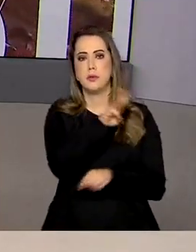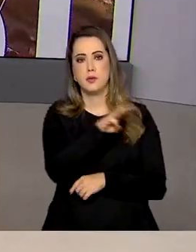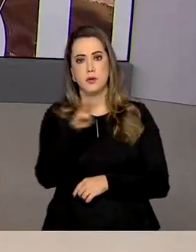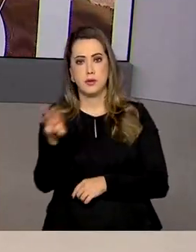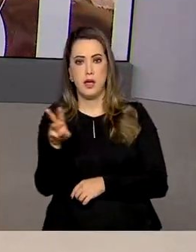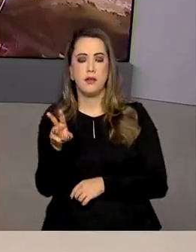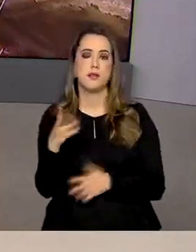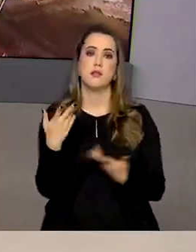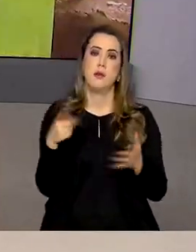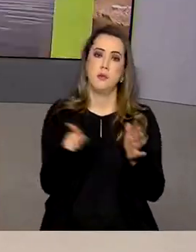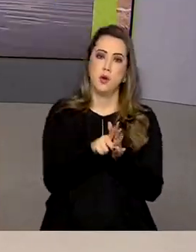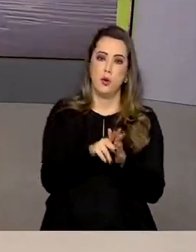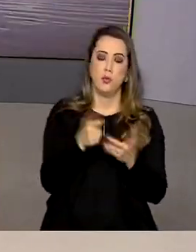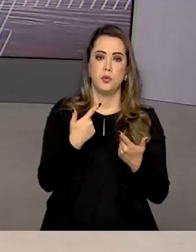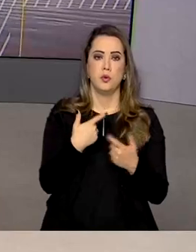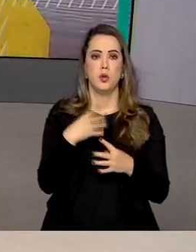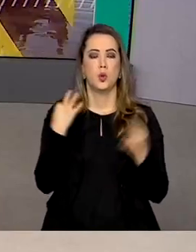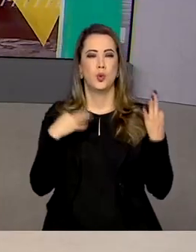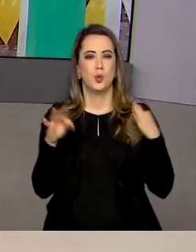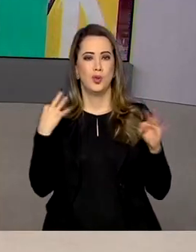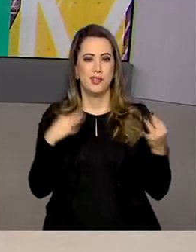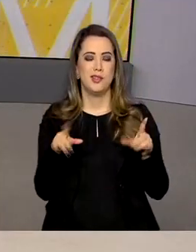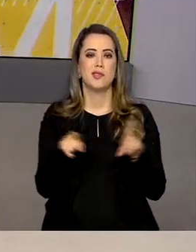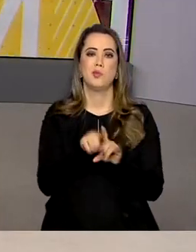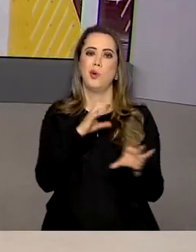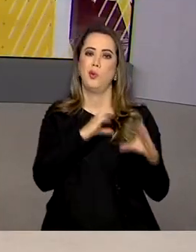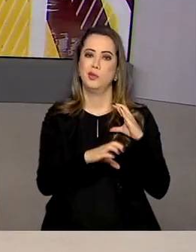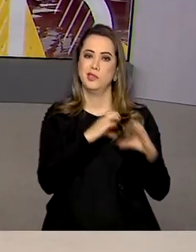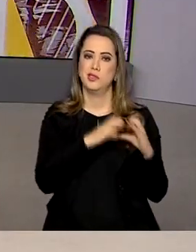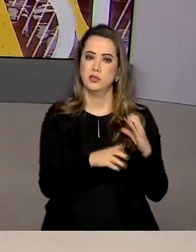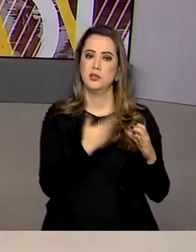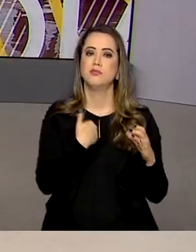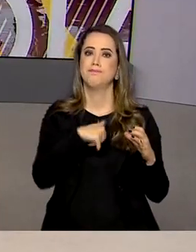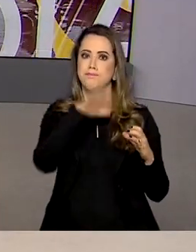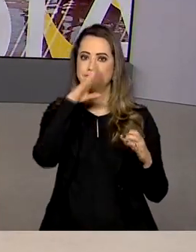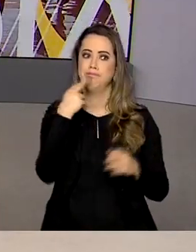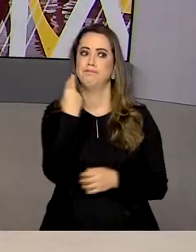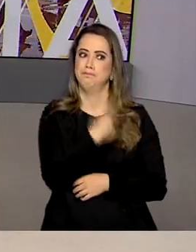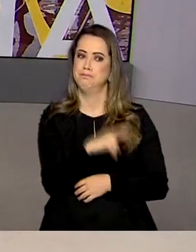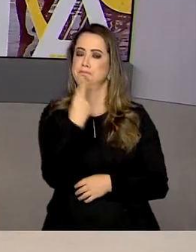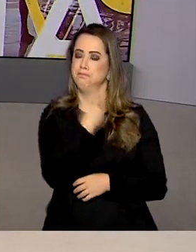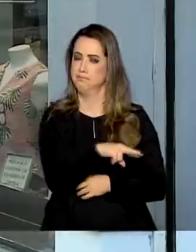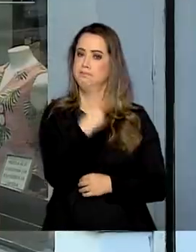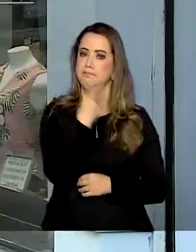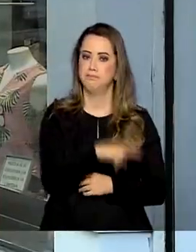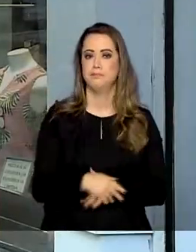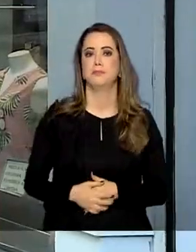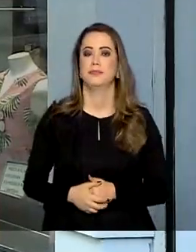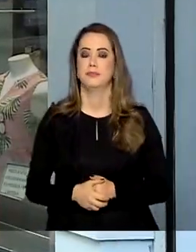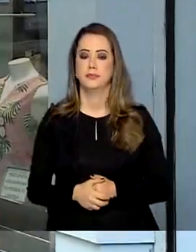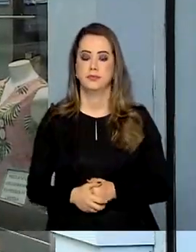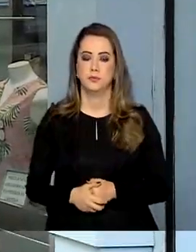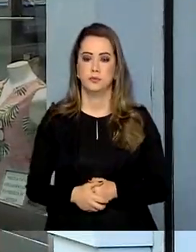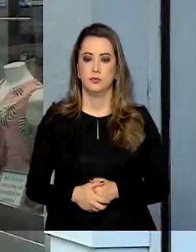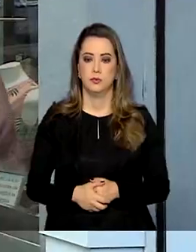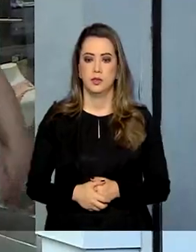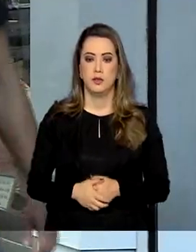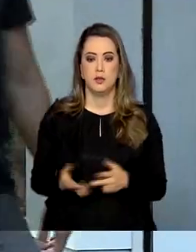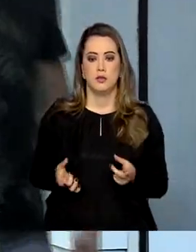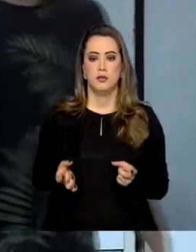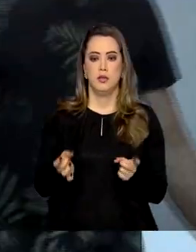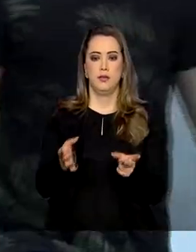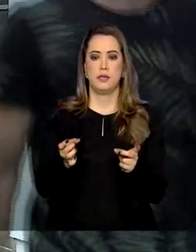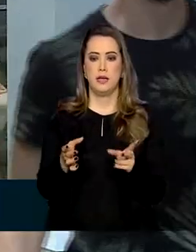Telecomunicações e turismo estão entre os campeões de reclamações. Para o varejo, a